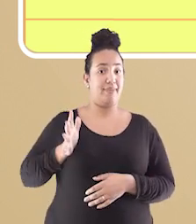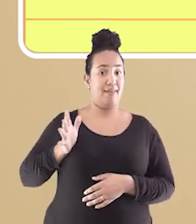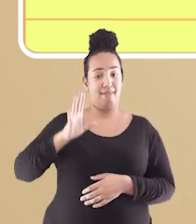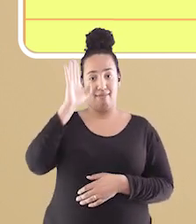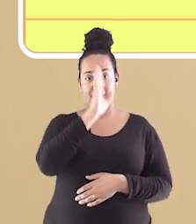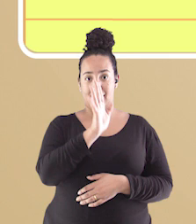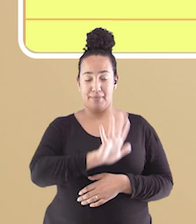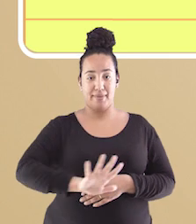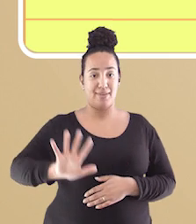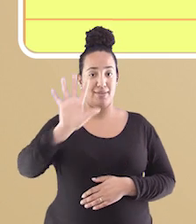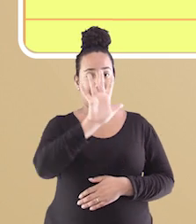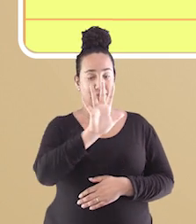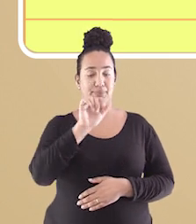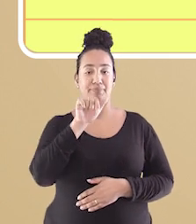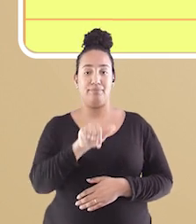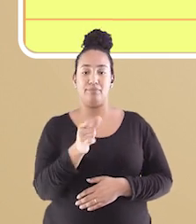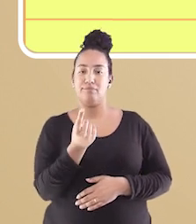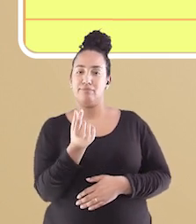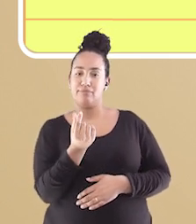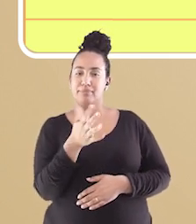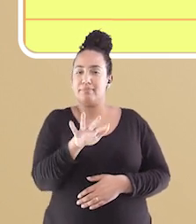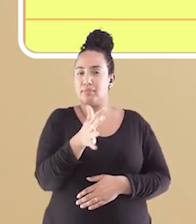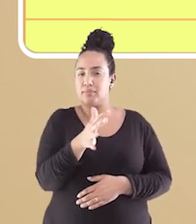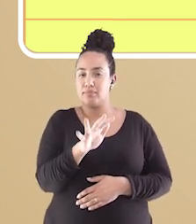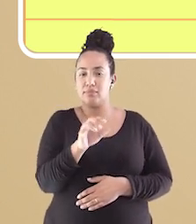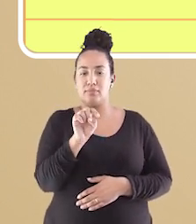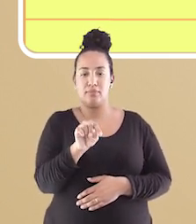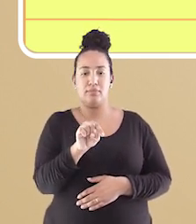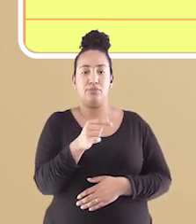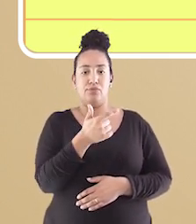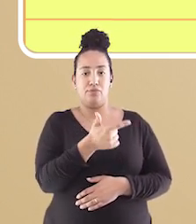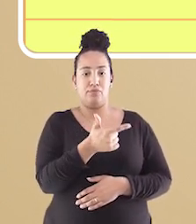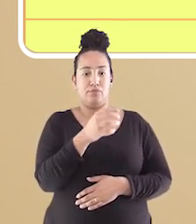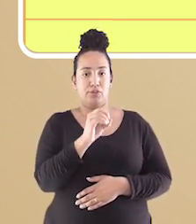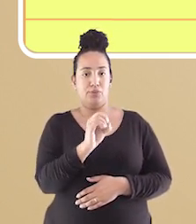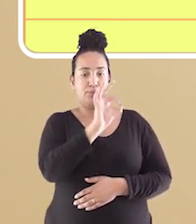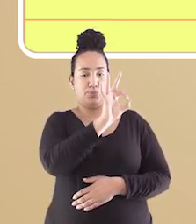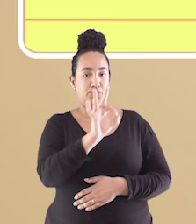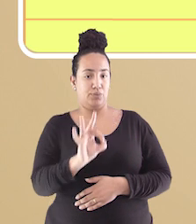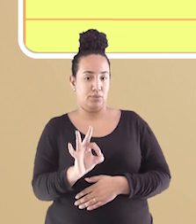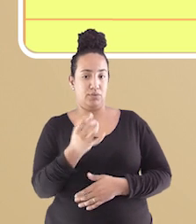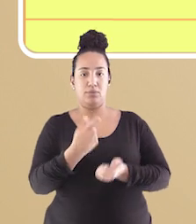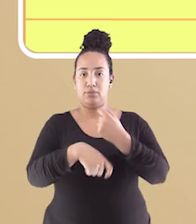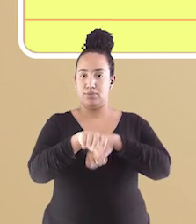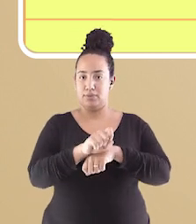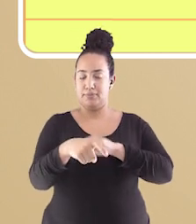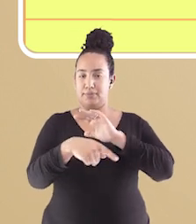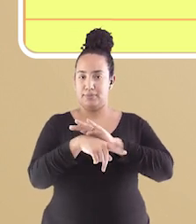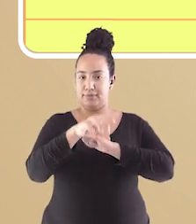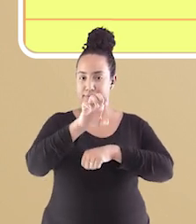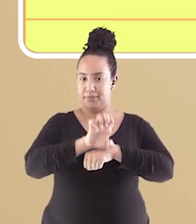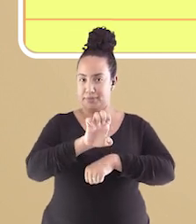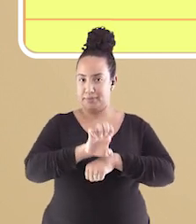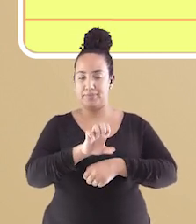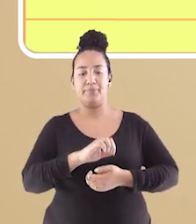Brasil. Esse valor equivale a aproximadamente 20% da economia